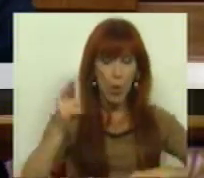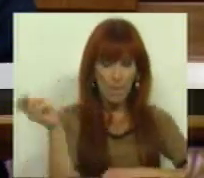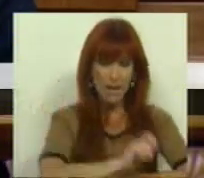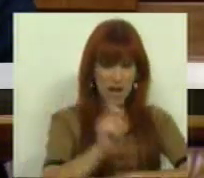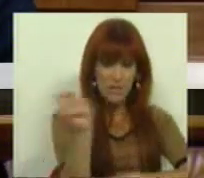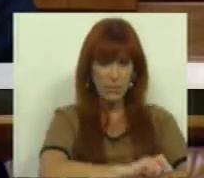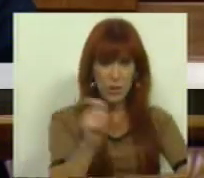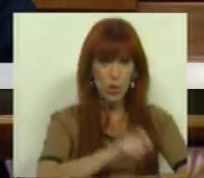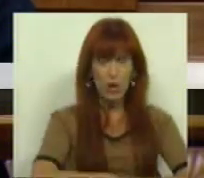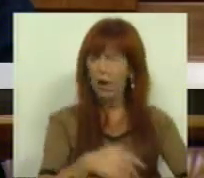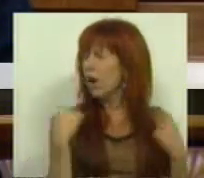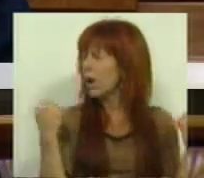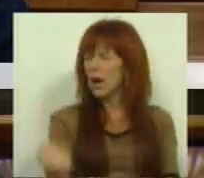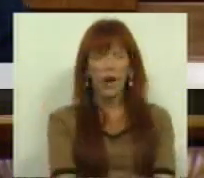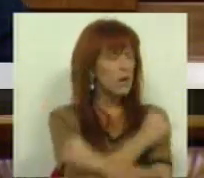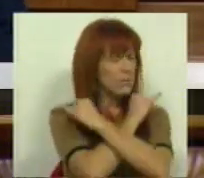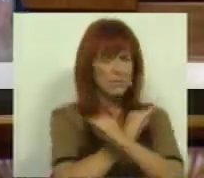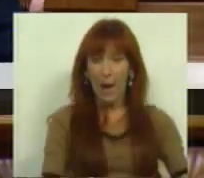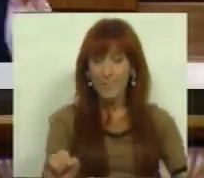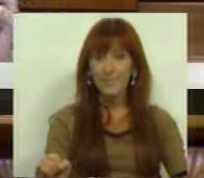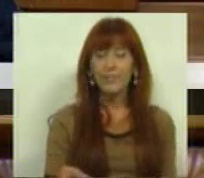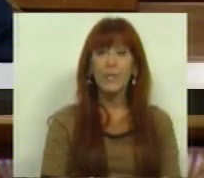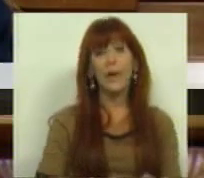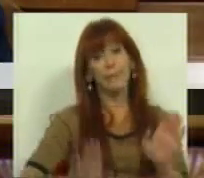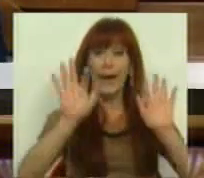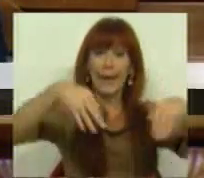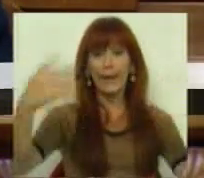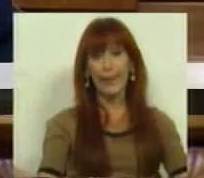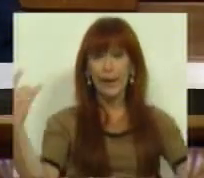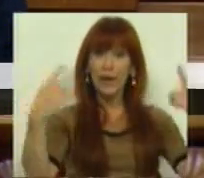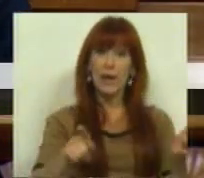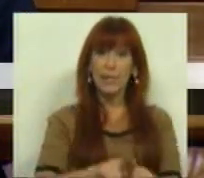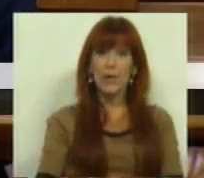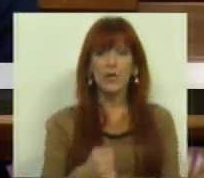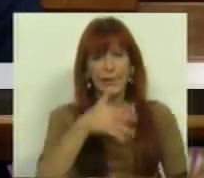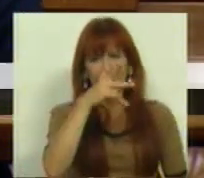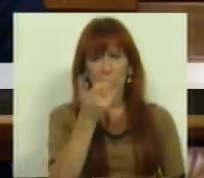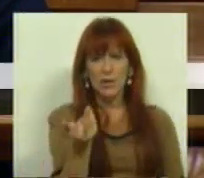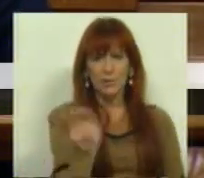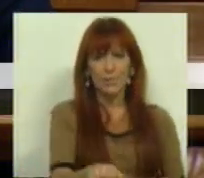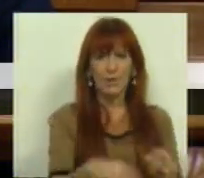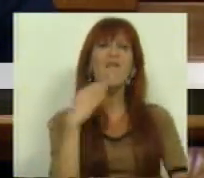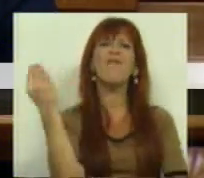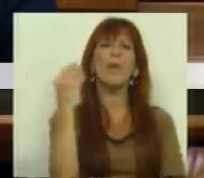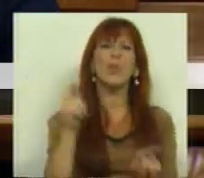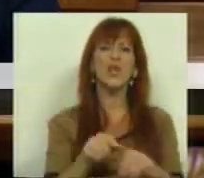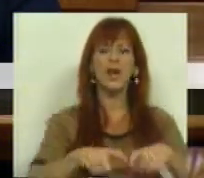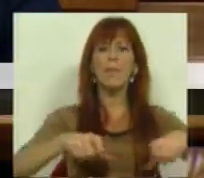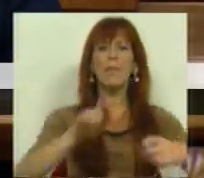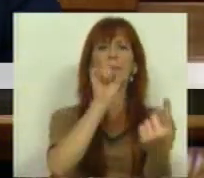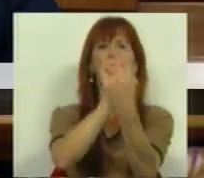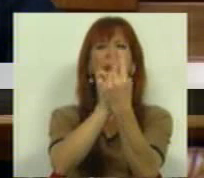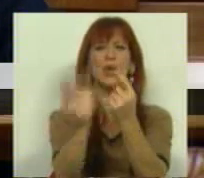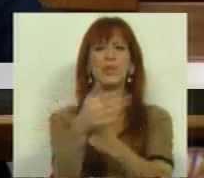mensal insuportável. E para culminar, temos o já tristemente famoso Balcão